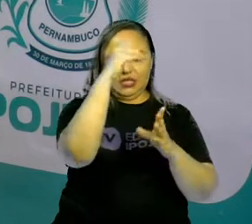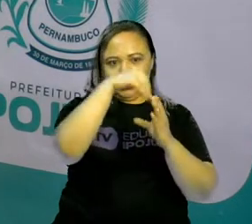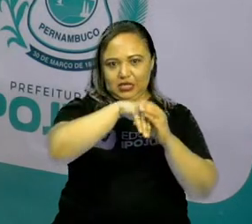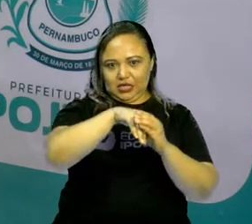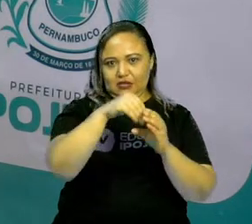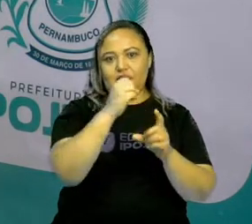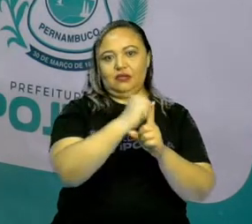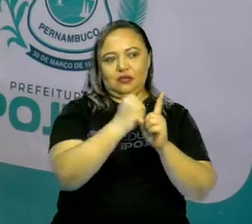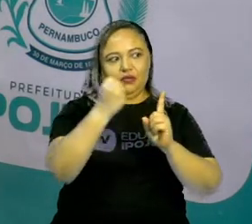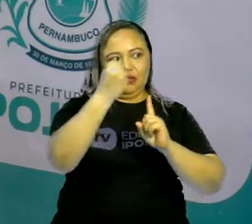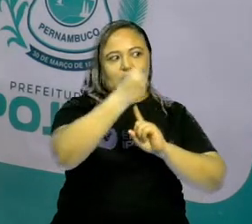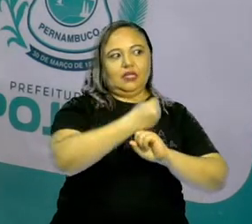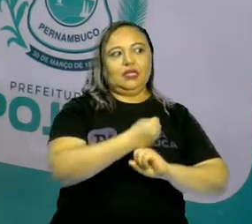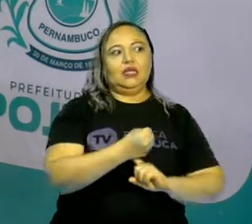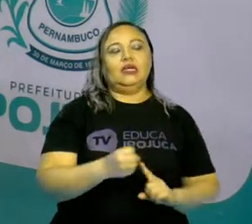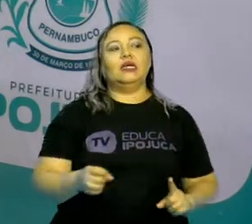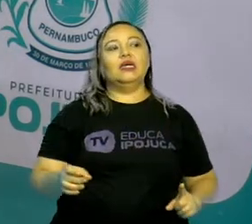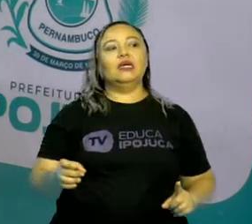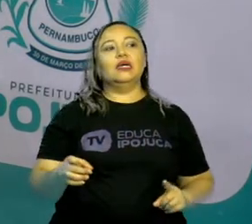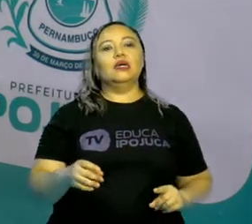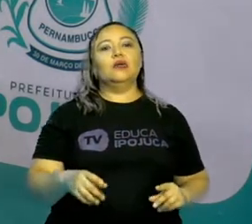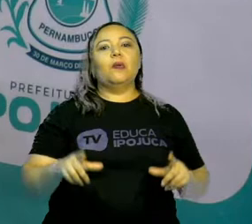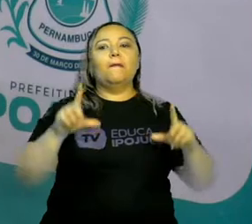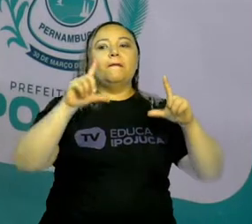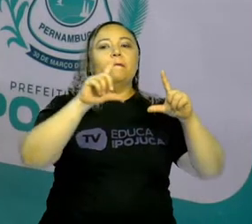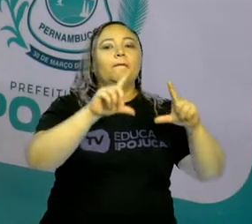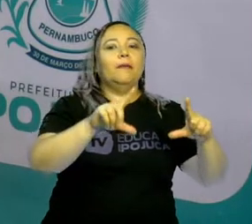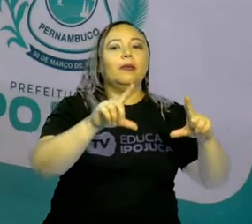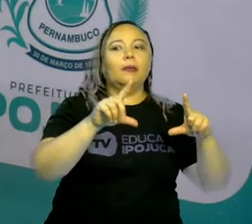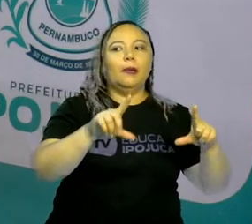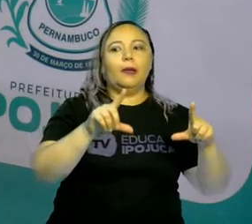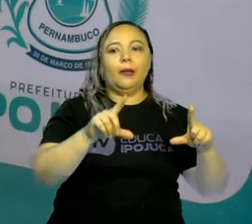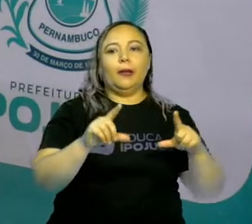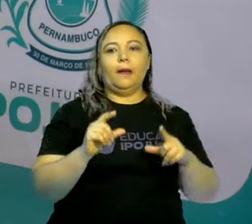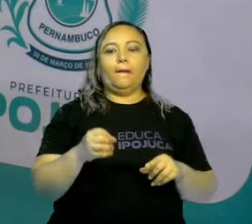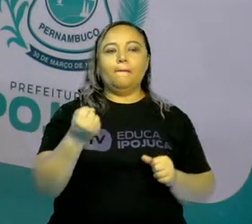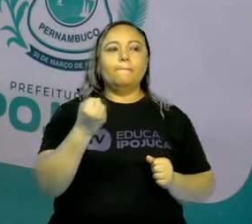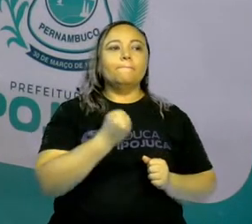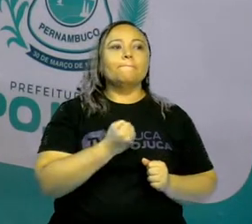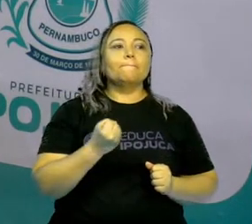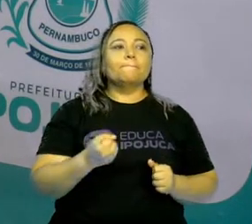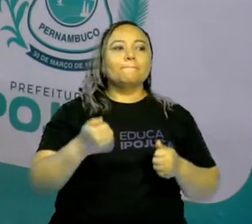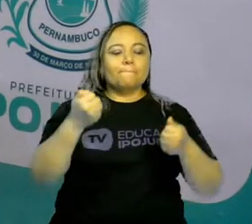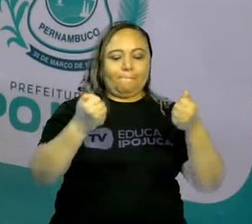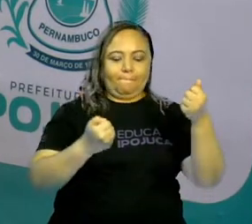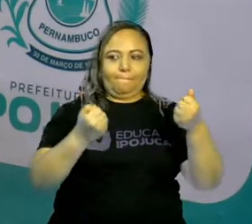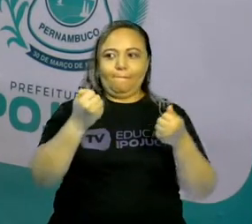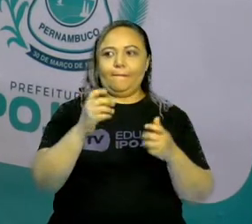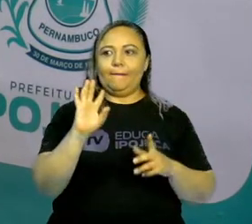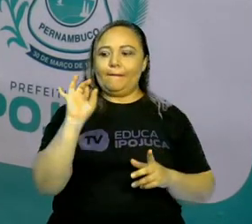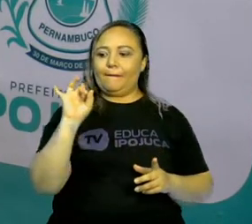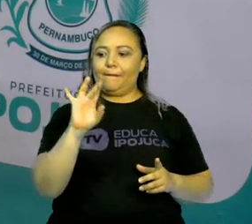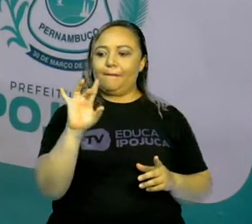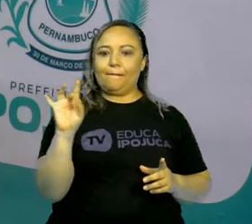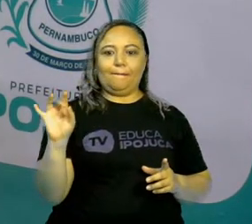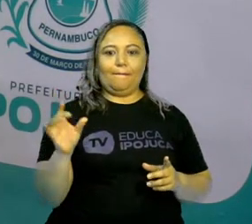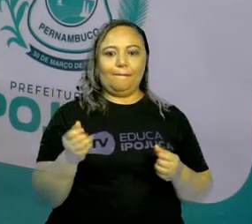É como é que a placa do carro. Cada carro tem a sua placa.